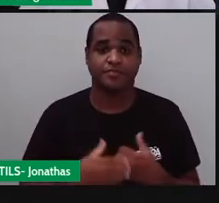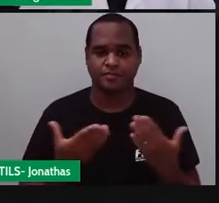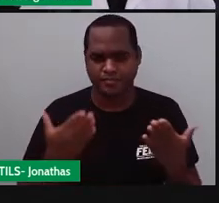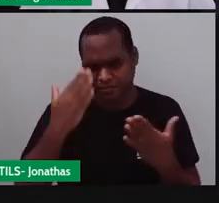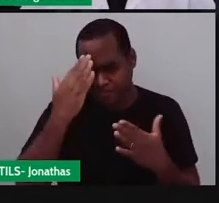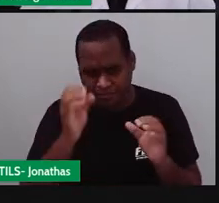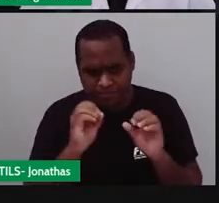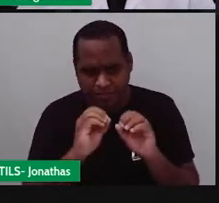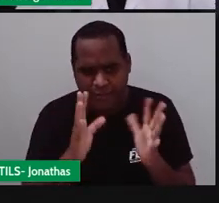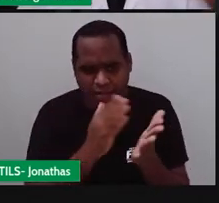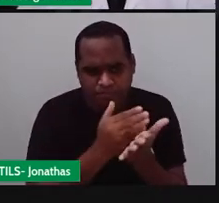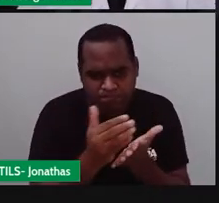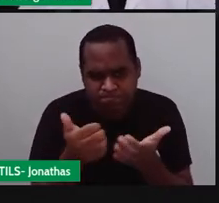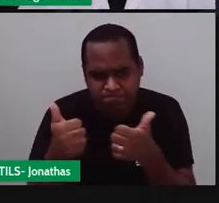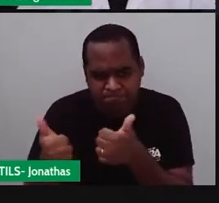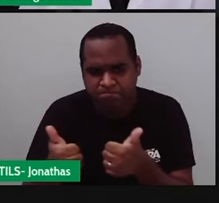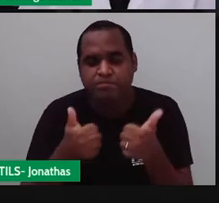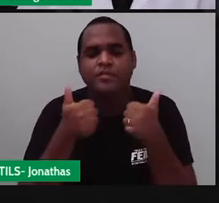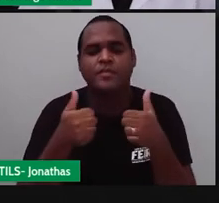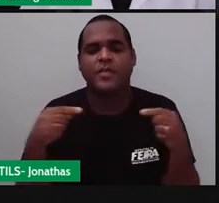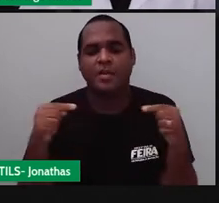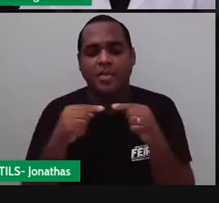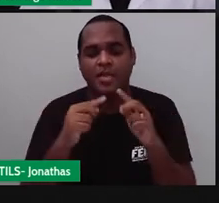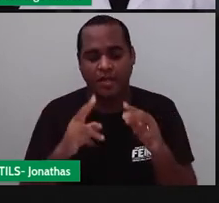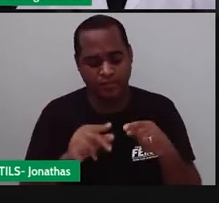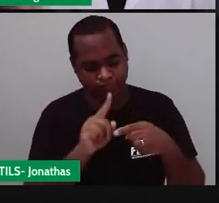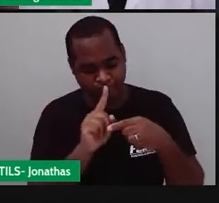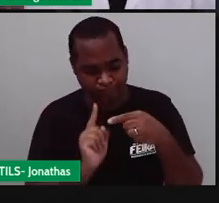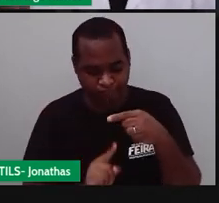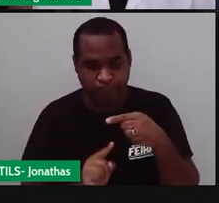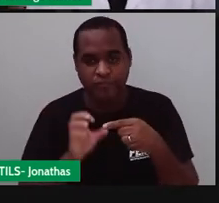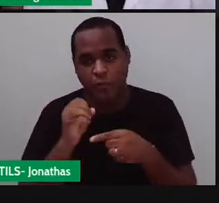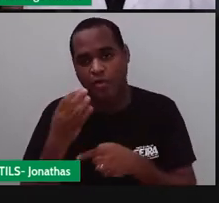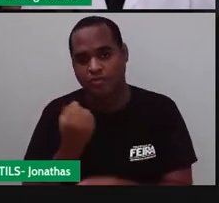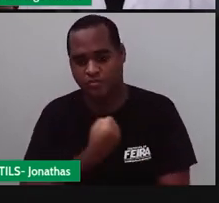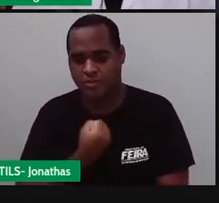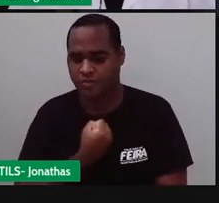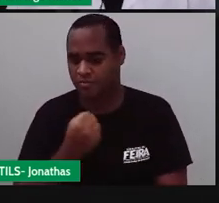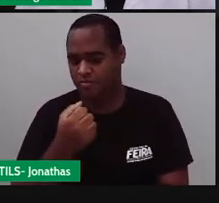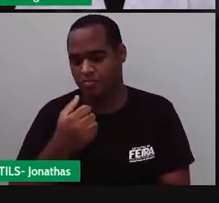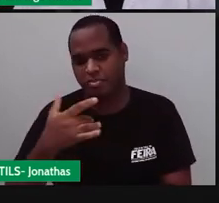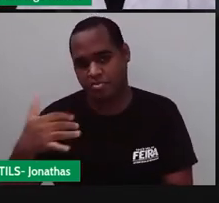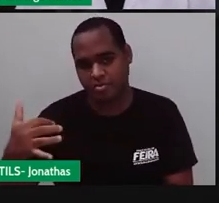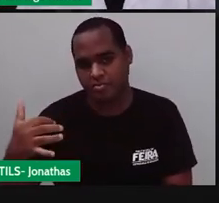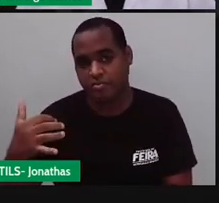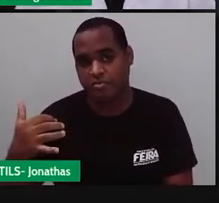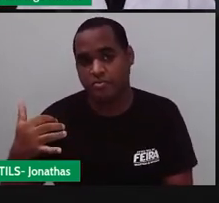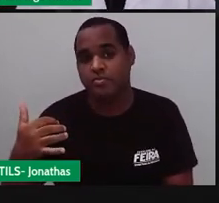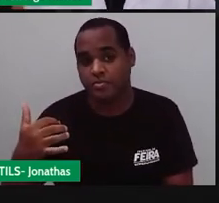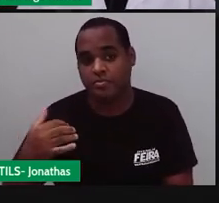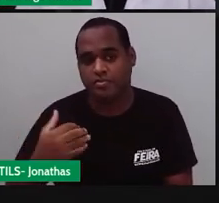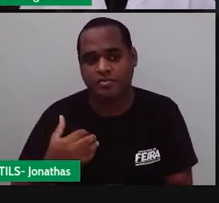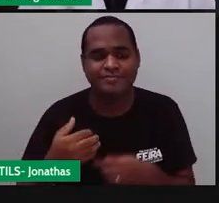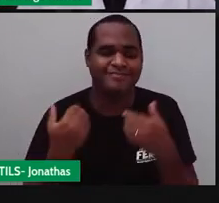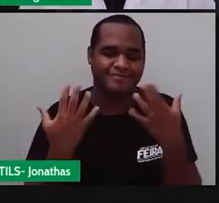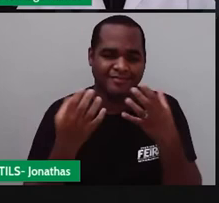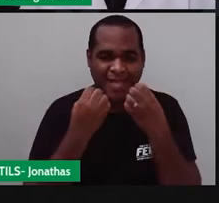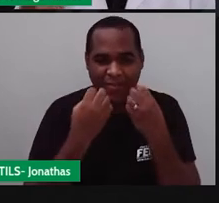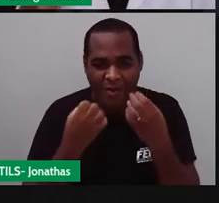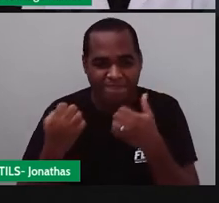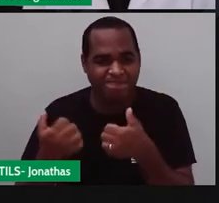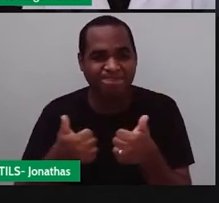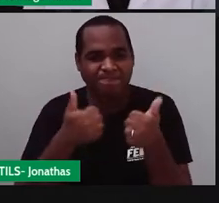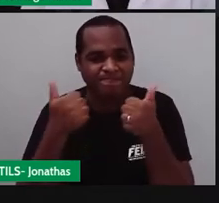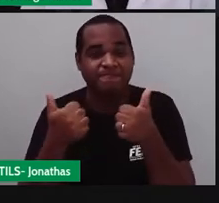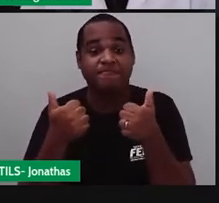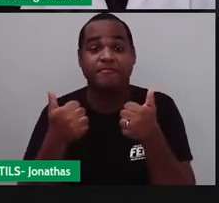você já consegue entender quando é que a forma é fracionária e quando é que a forma é decimal? Bom, bacana.